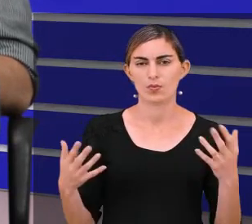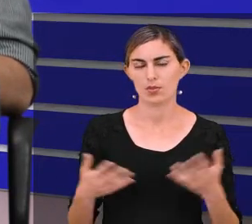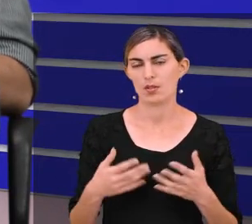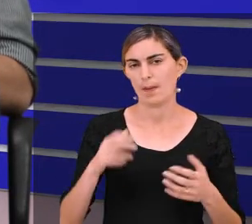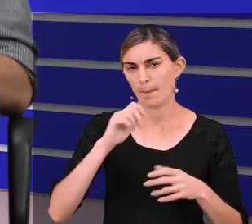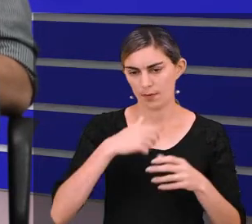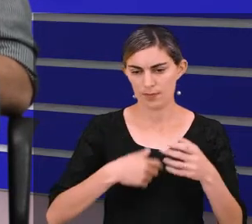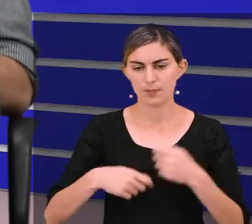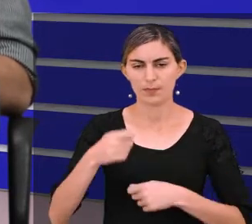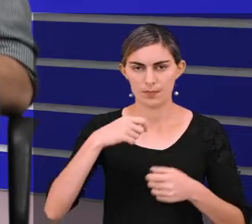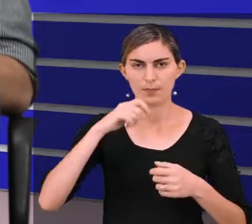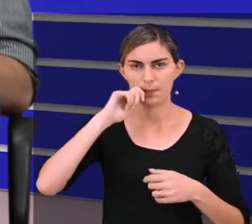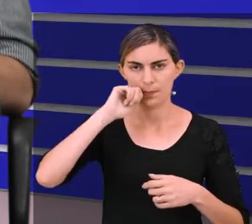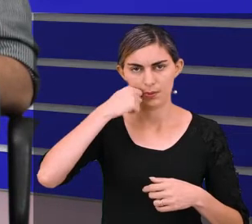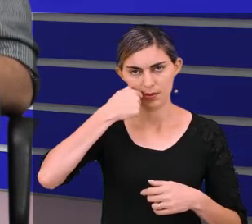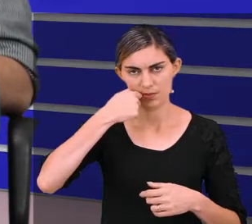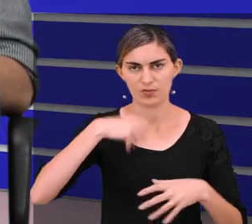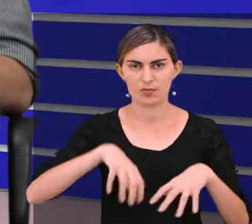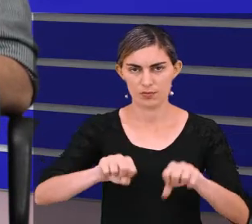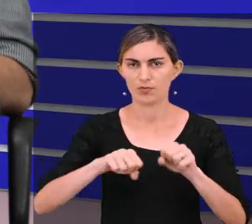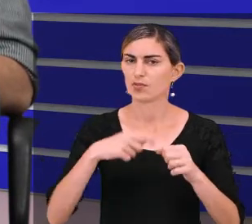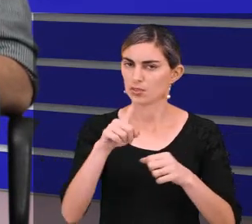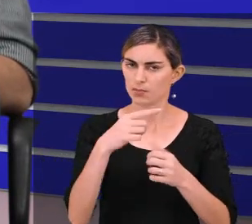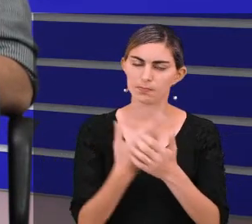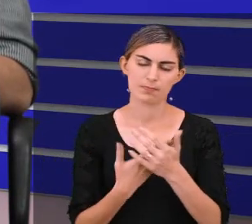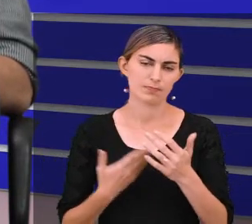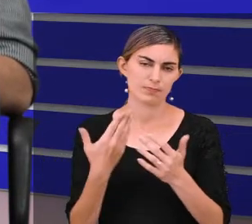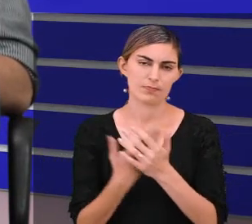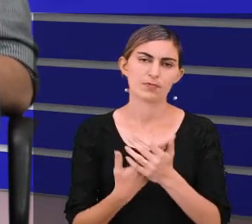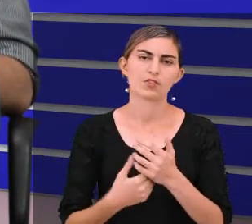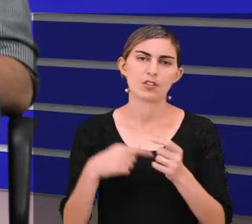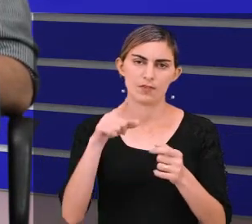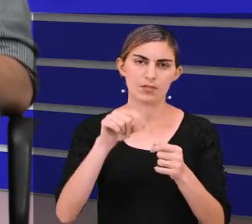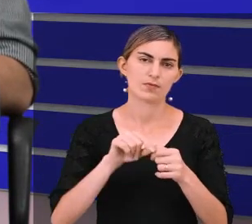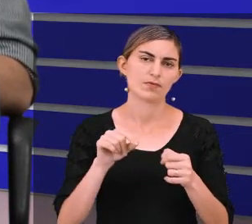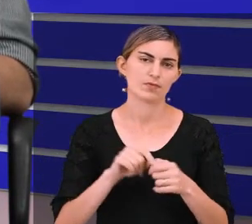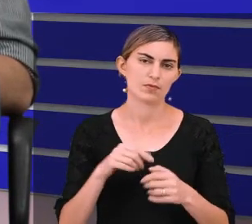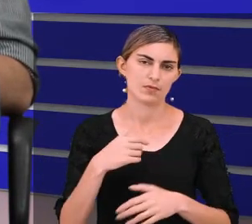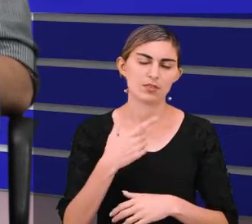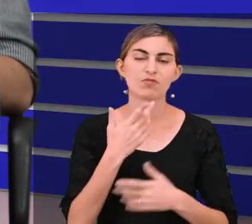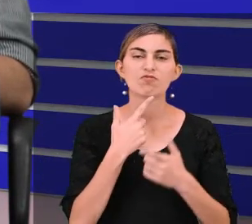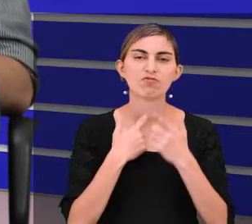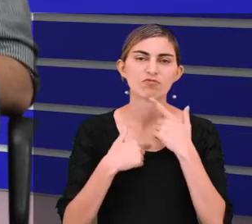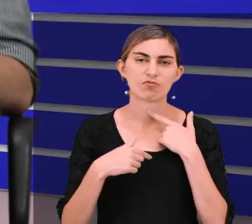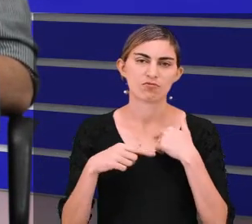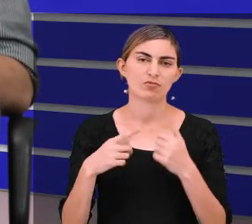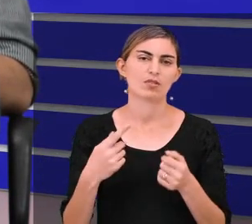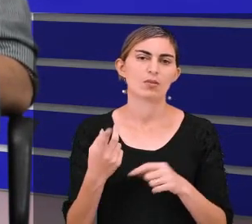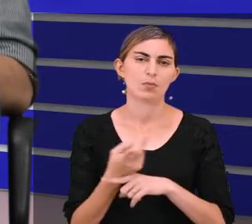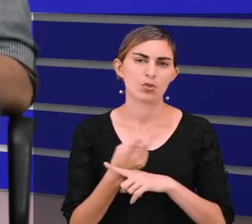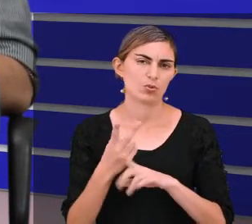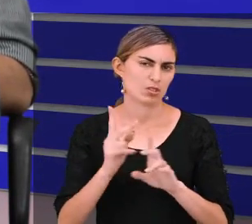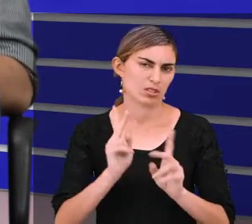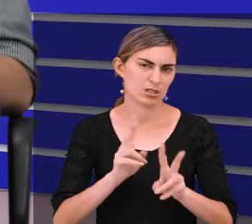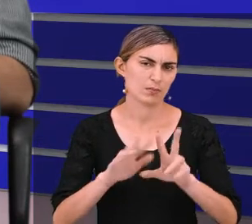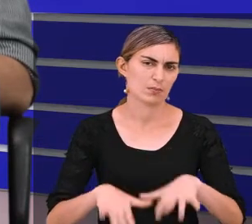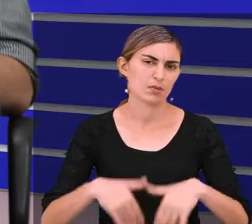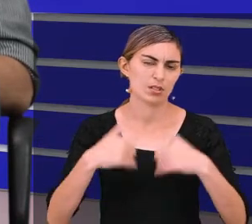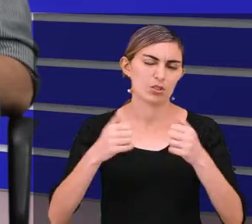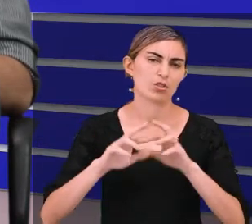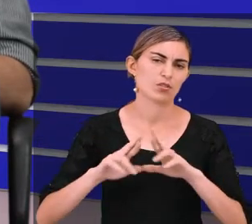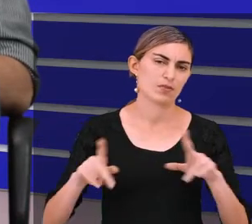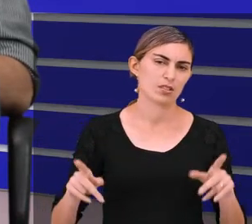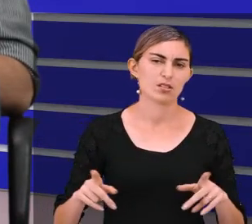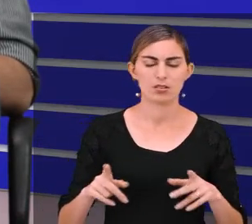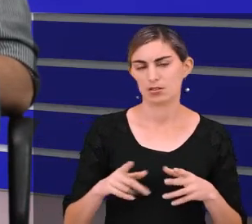no ramo de planificação, como qualquer outro, você tem que estudar muito o que você está fazendo e que você deseja fazer. Para você procurar sempre o seu melhor e o